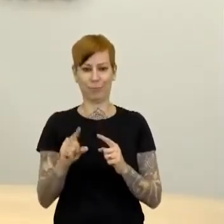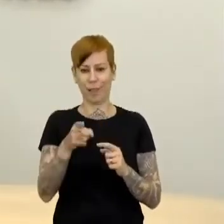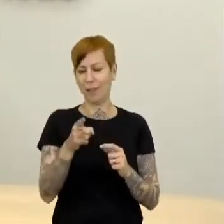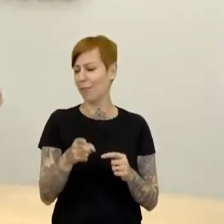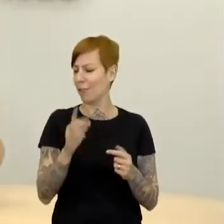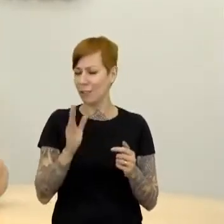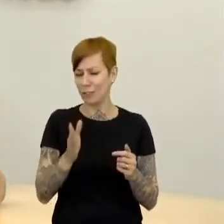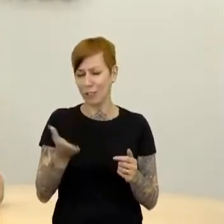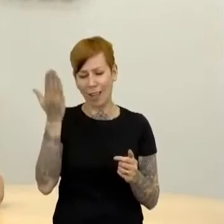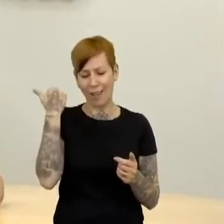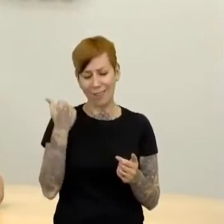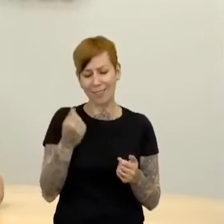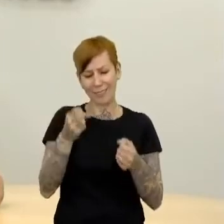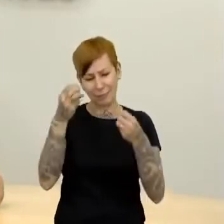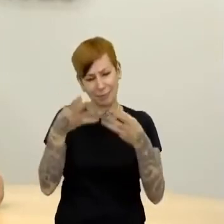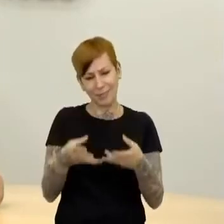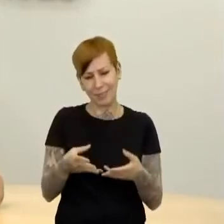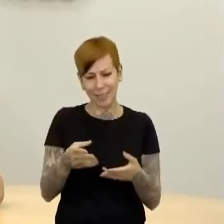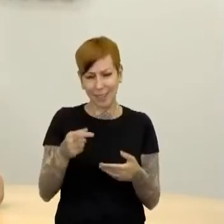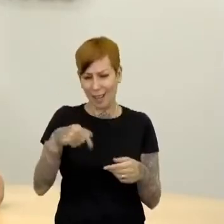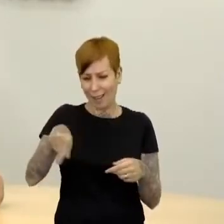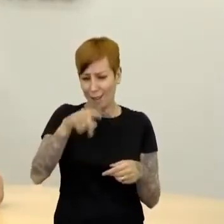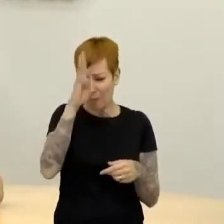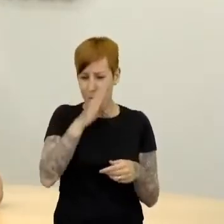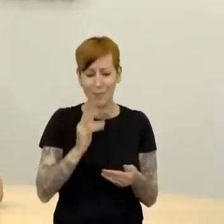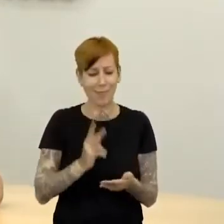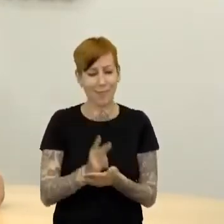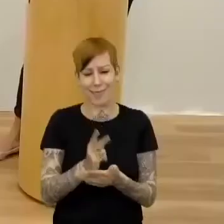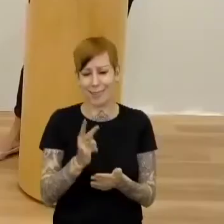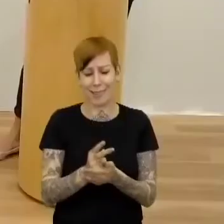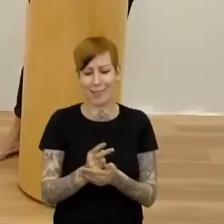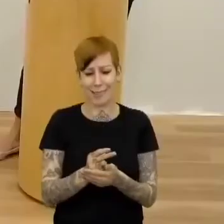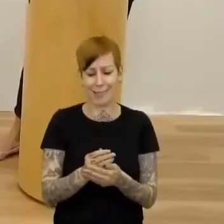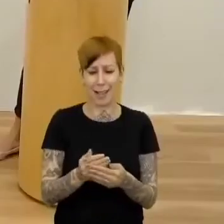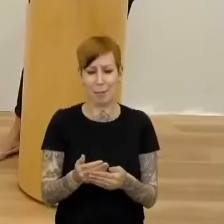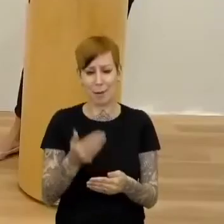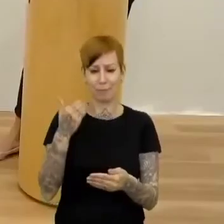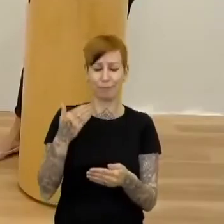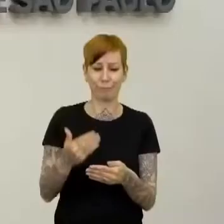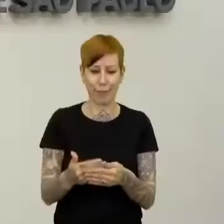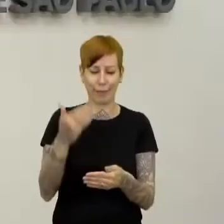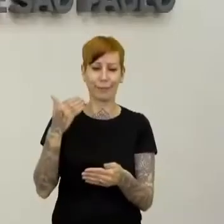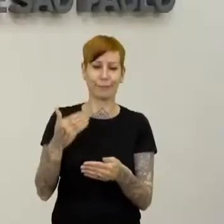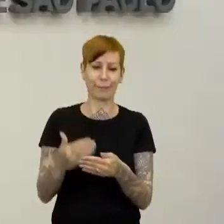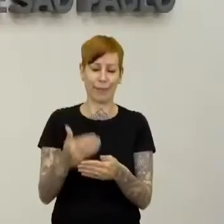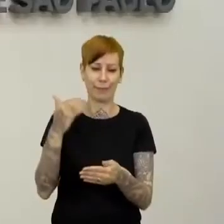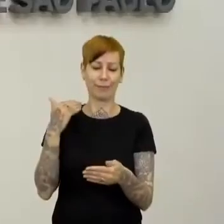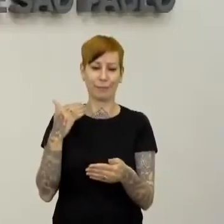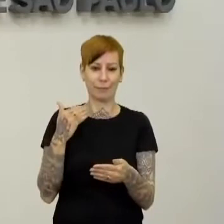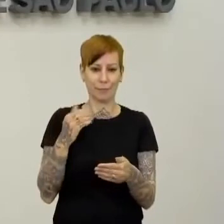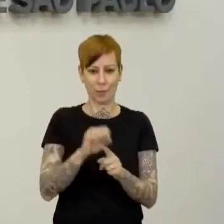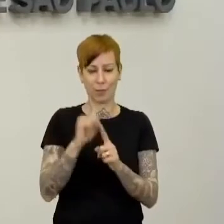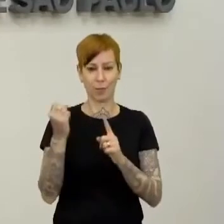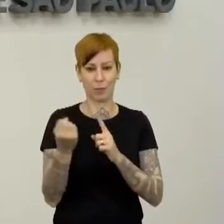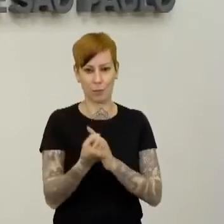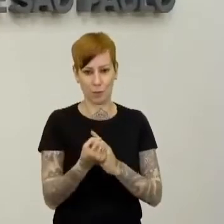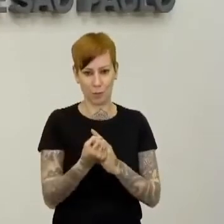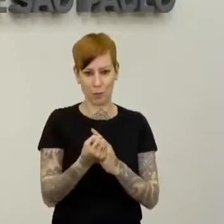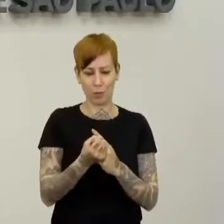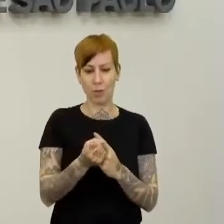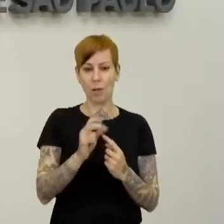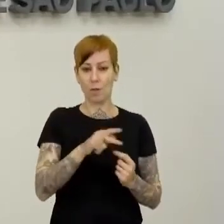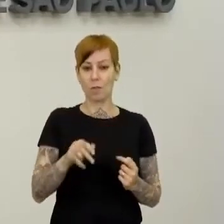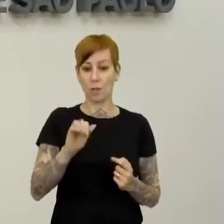adiando essa questão social. É isso aí, professora. E aí nós temos assim, o Proivan, mais uma vez, participando aqui, contribuindo